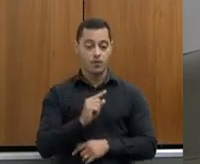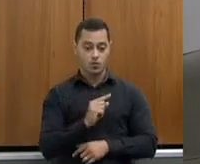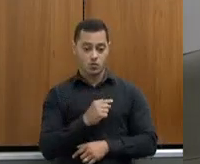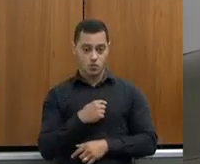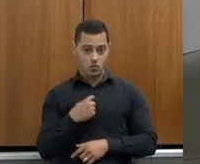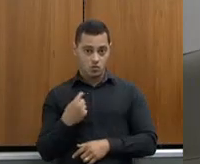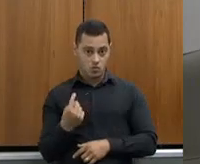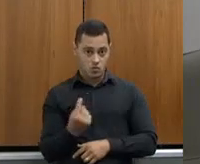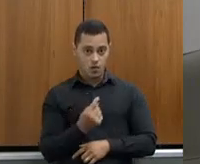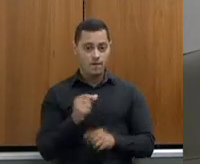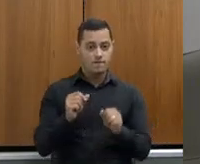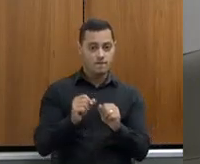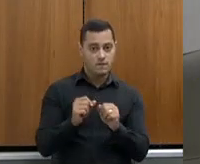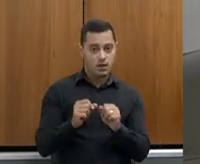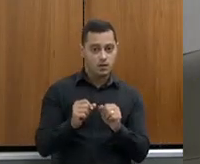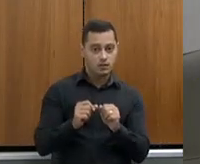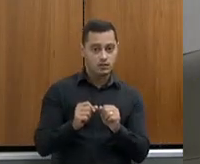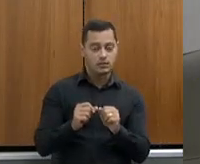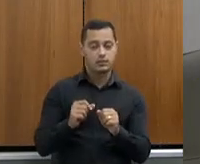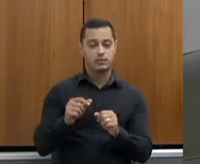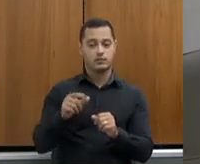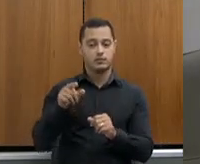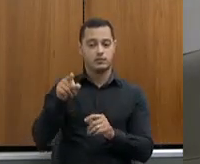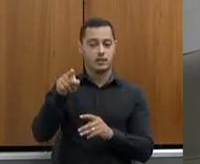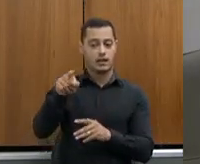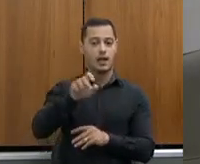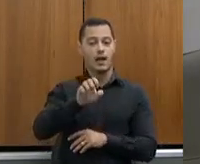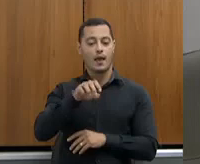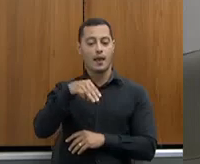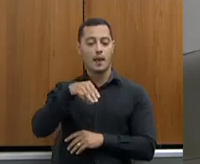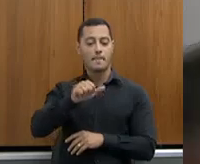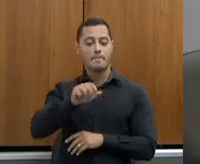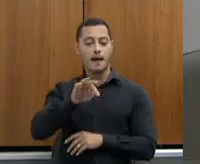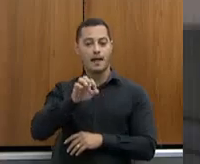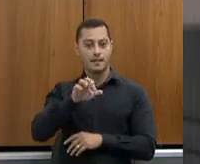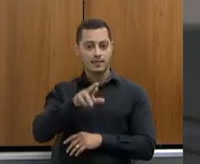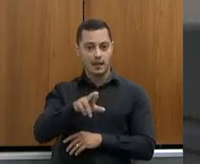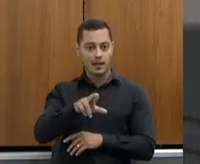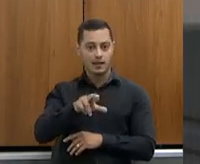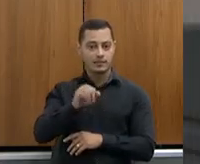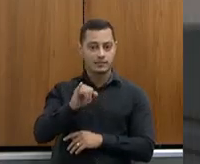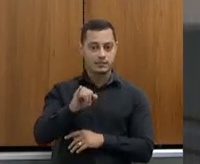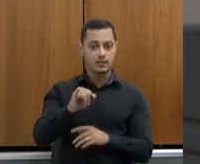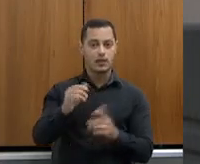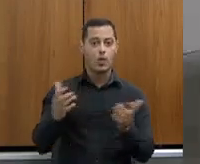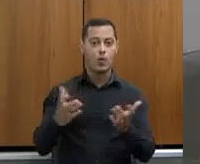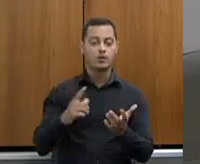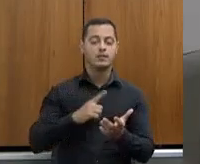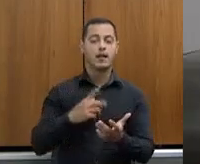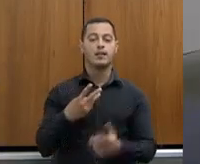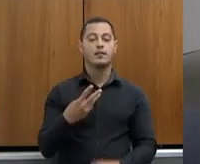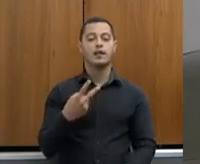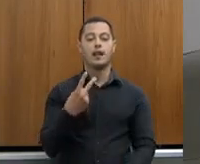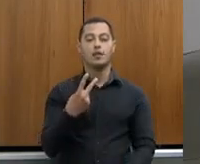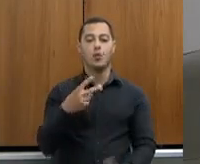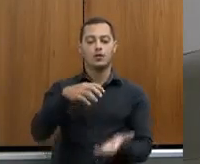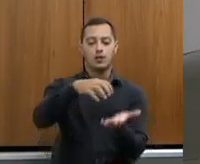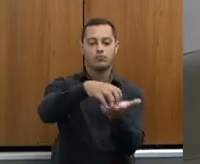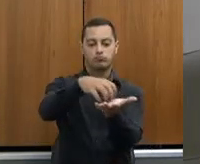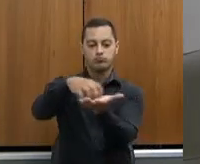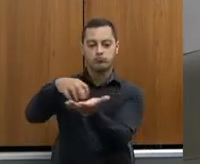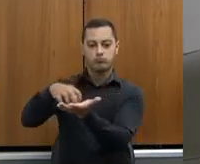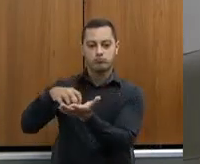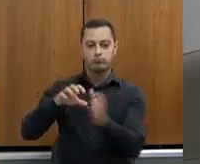para ver se realmente a formatação de regionais da EMATER atual é a ideal. Hoje, nós temos 32 regionais do Estado, algumas